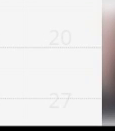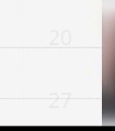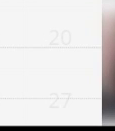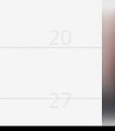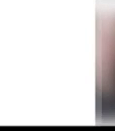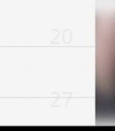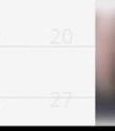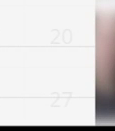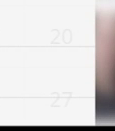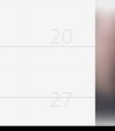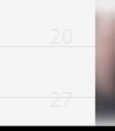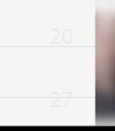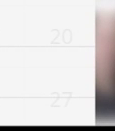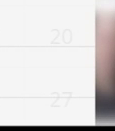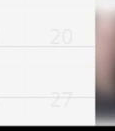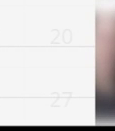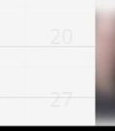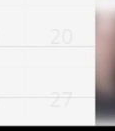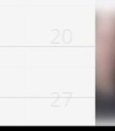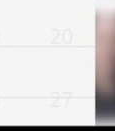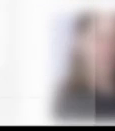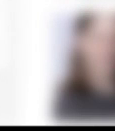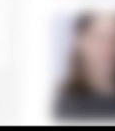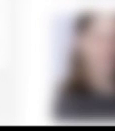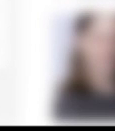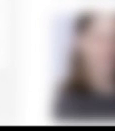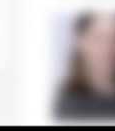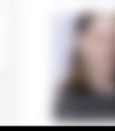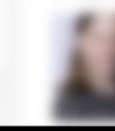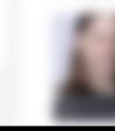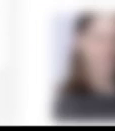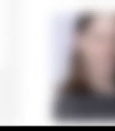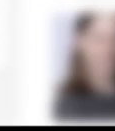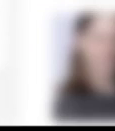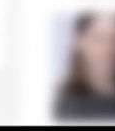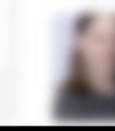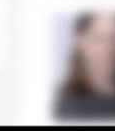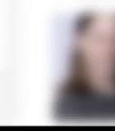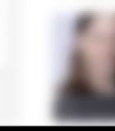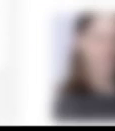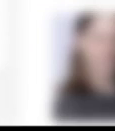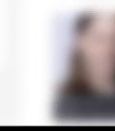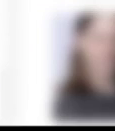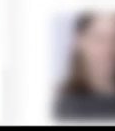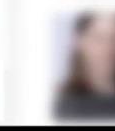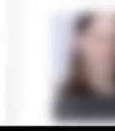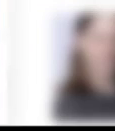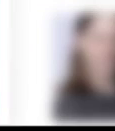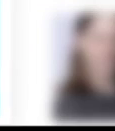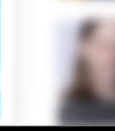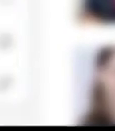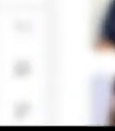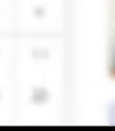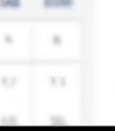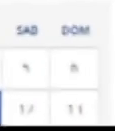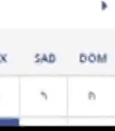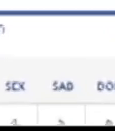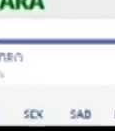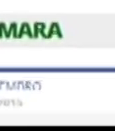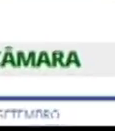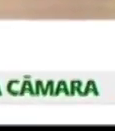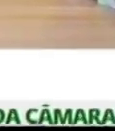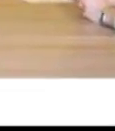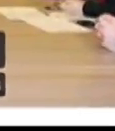temporárias e frentes parlamentares, leis municipais e o portal Transparência. A